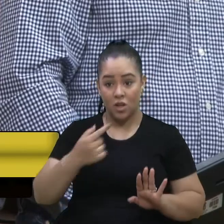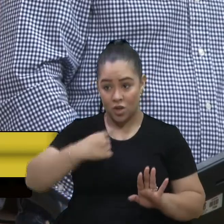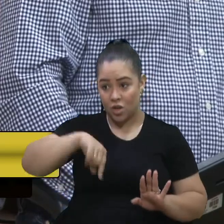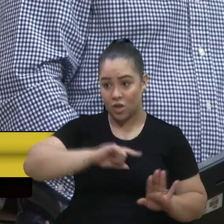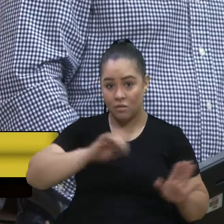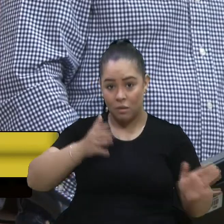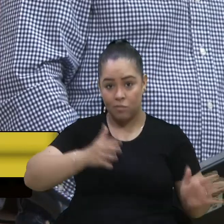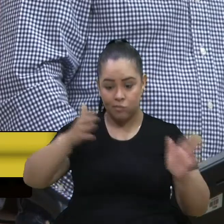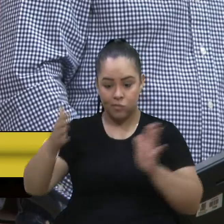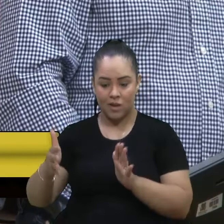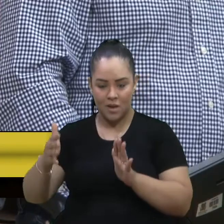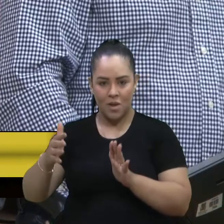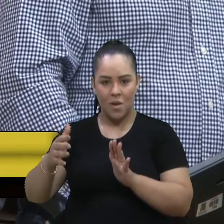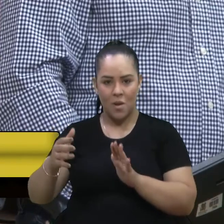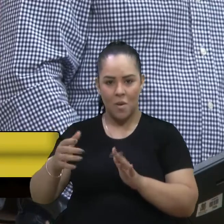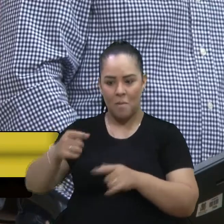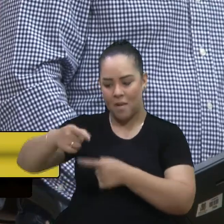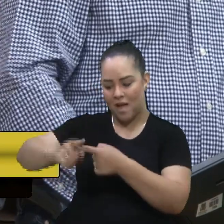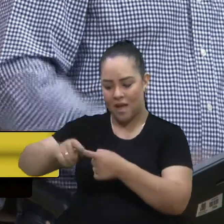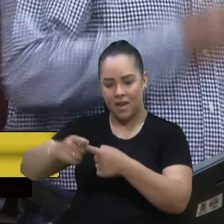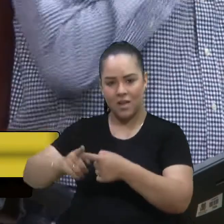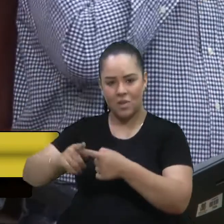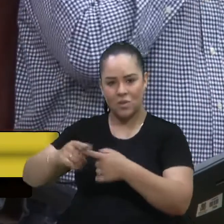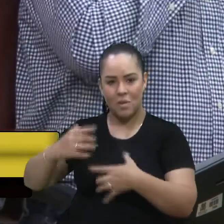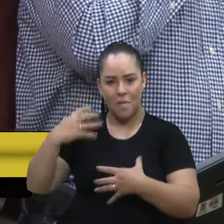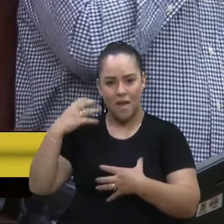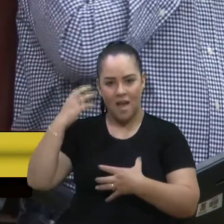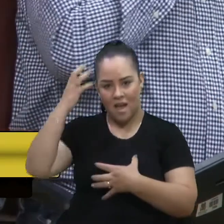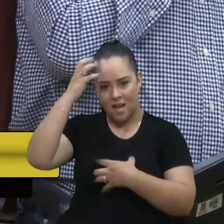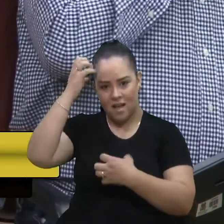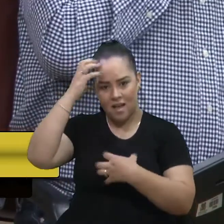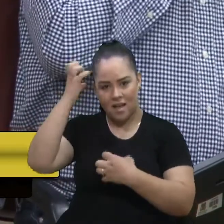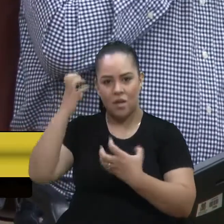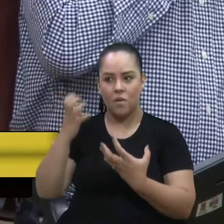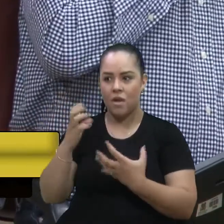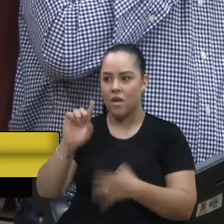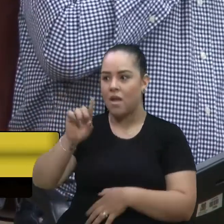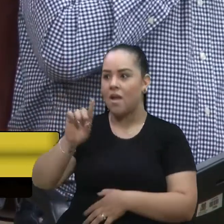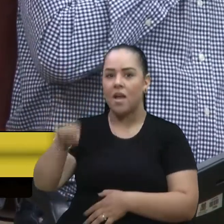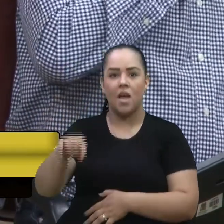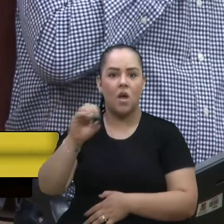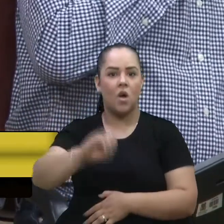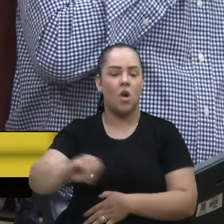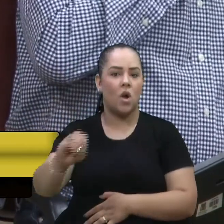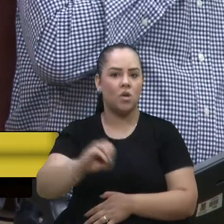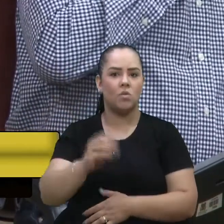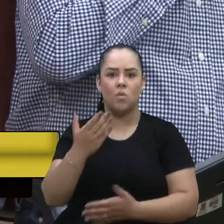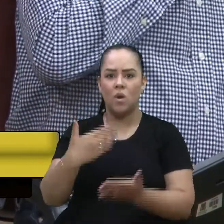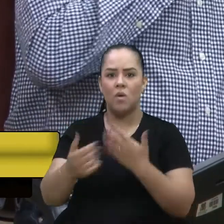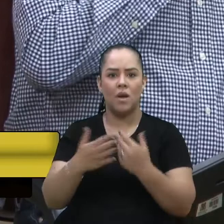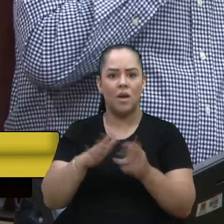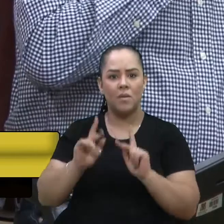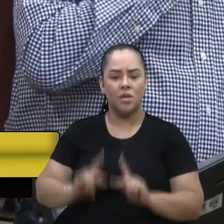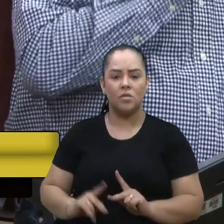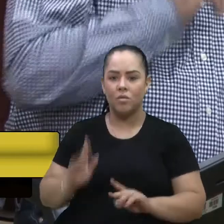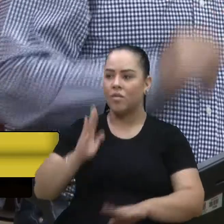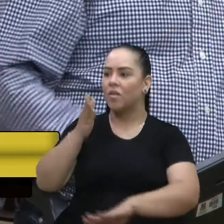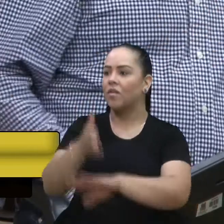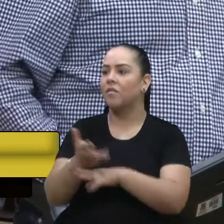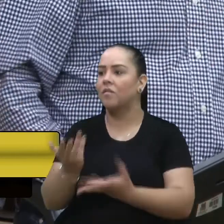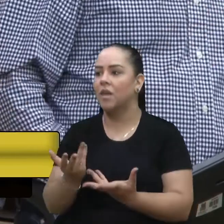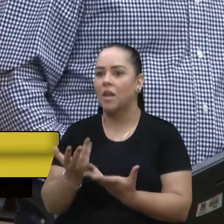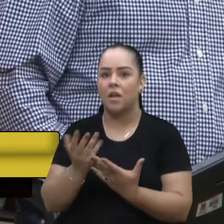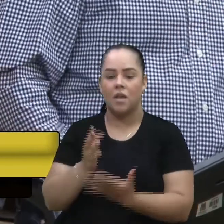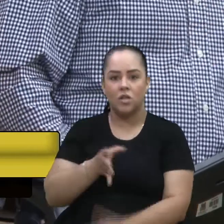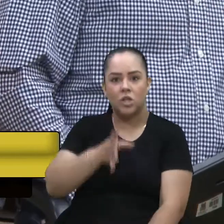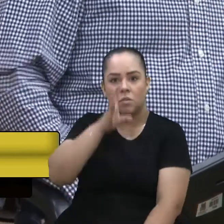alguns problemas tem mas ele é incrível qualquer pessoa que venha de fora se encanta pela beleza mas a gente não a gente prefere achar só os